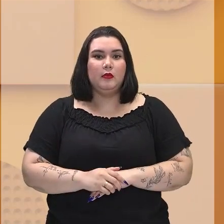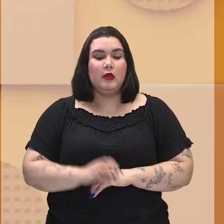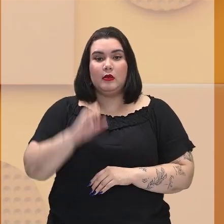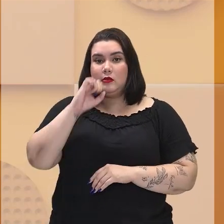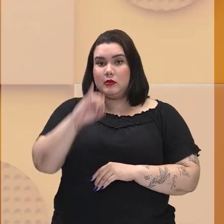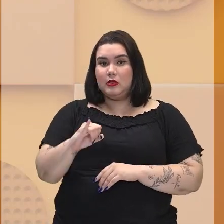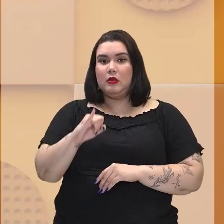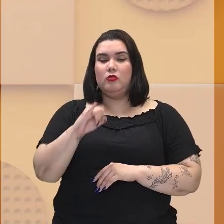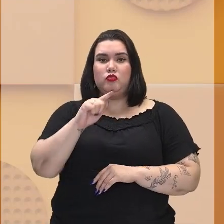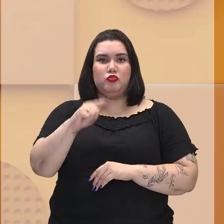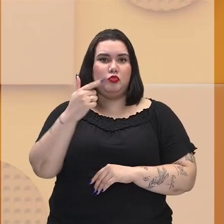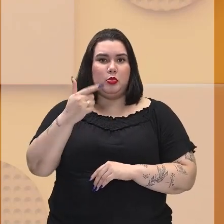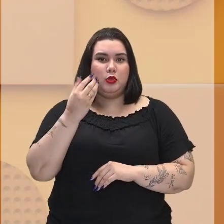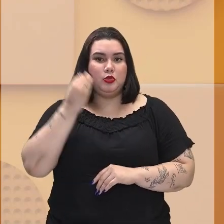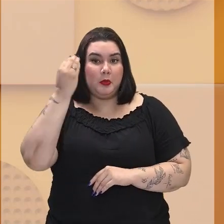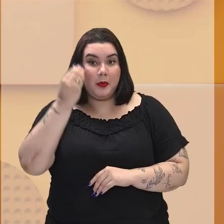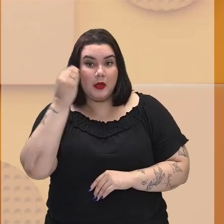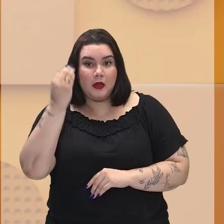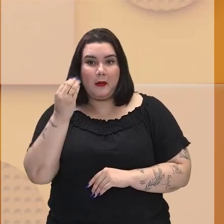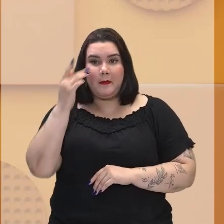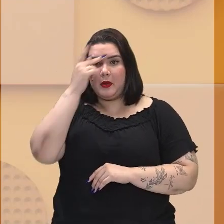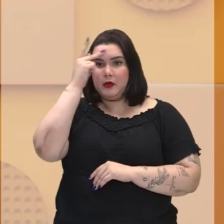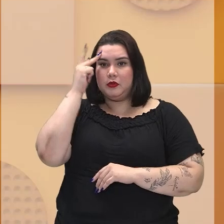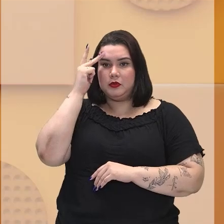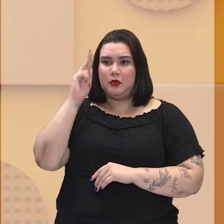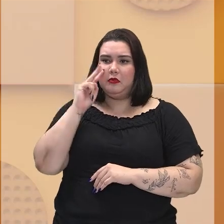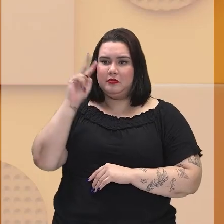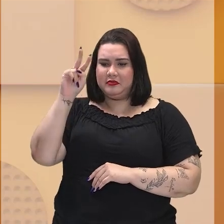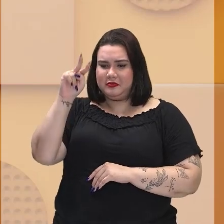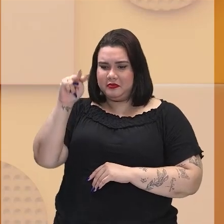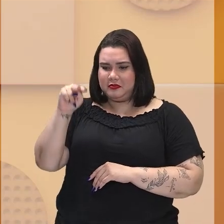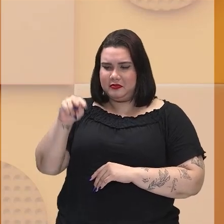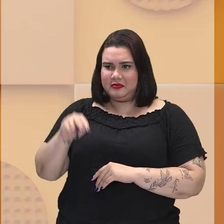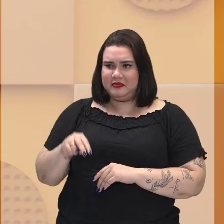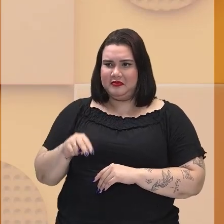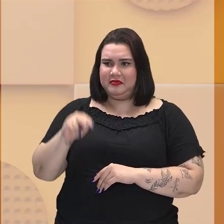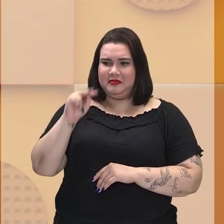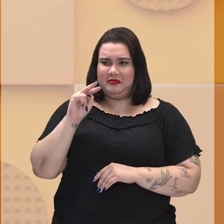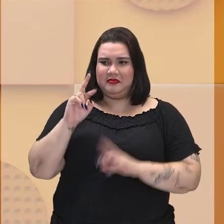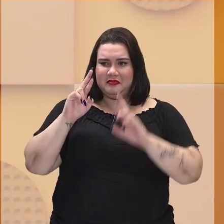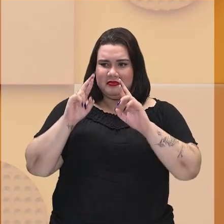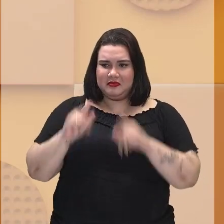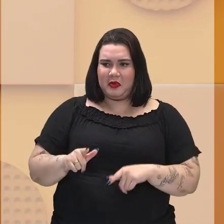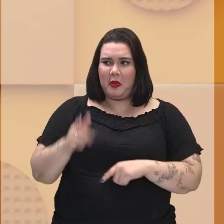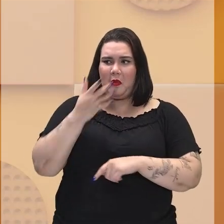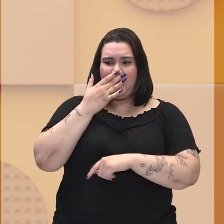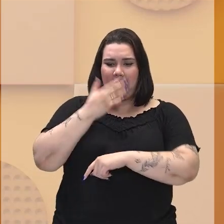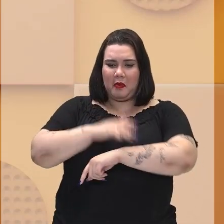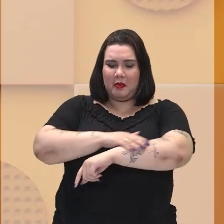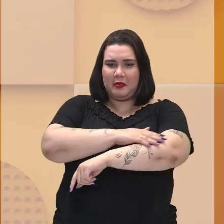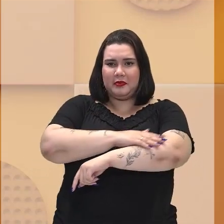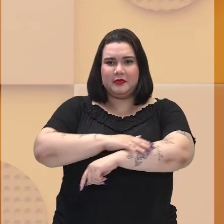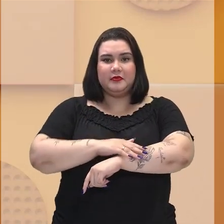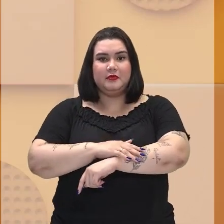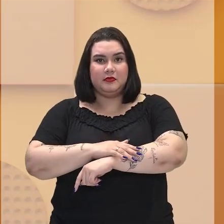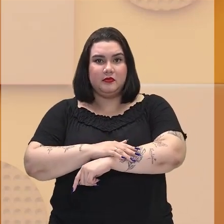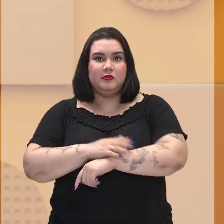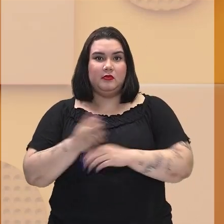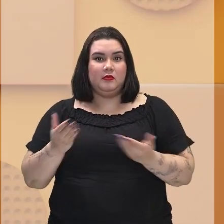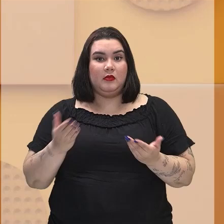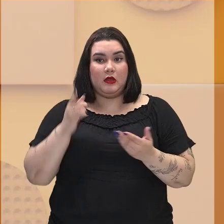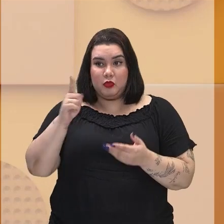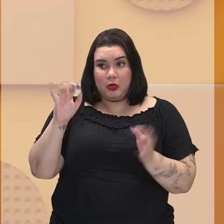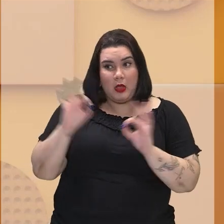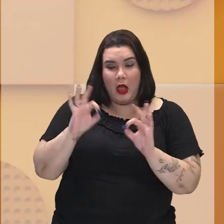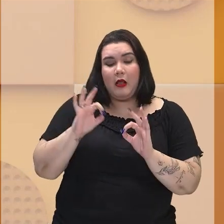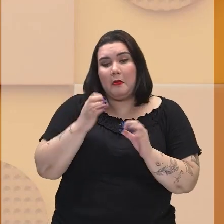viveu uma experiência de alguém te olhar de cima a baixo e te discriminar por conta da cor da sua pele, que bom, fico